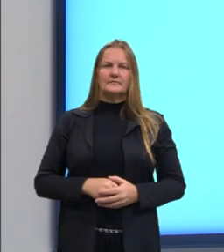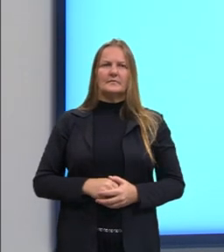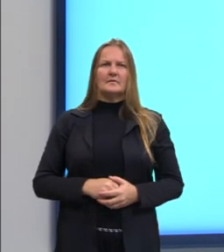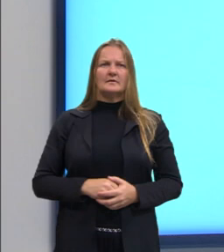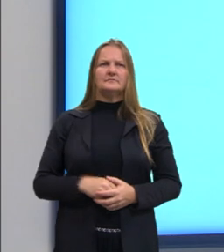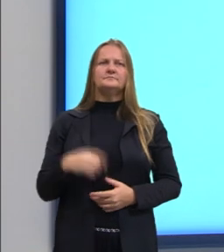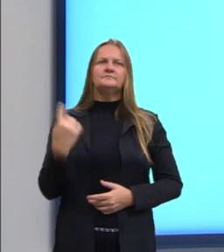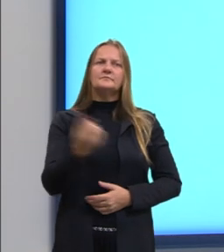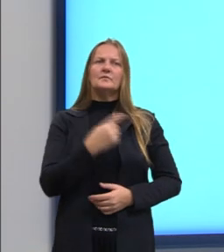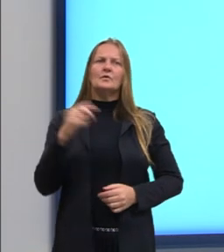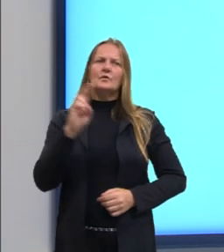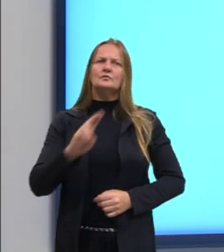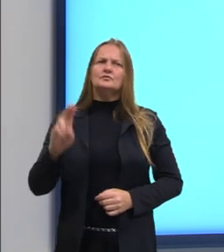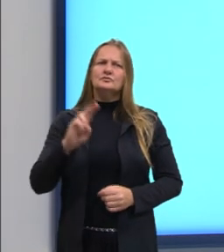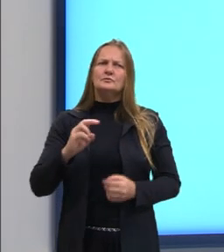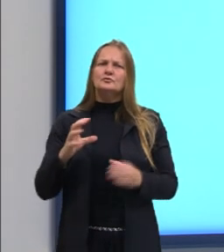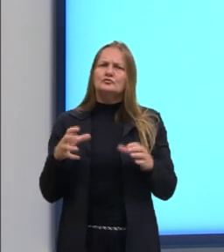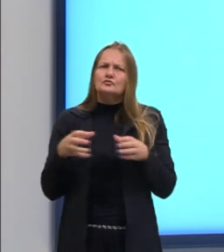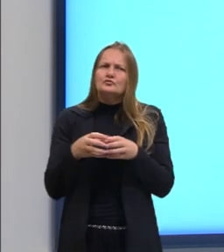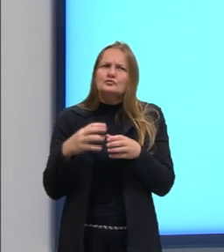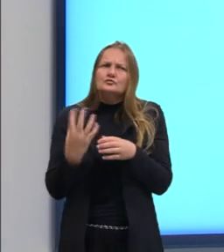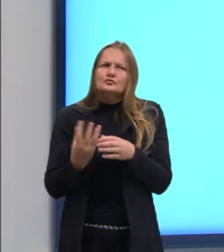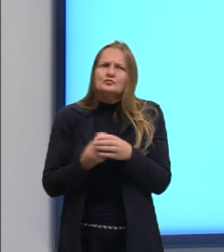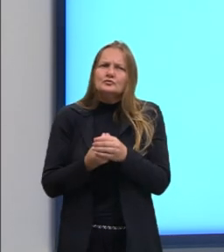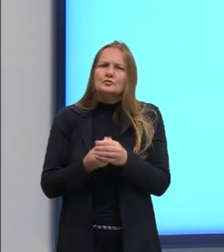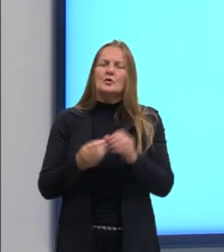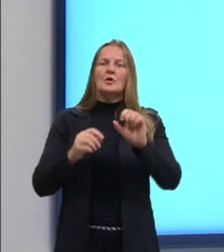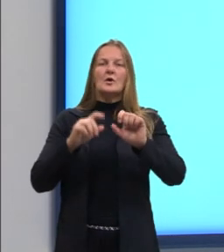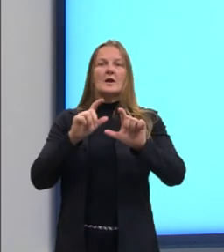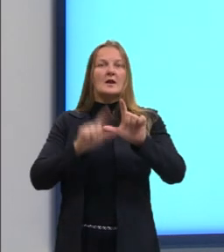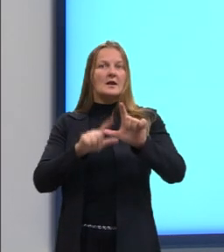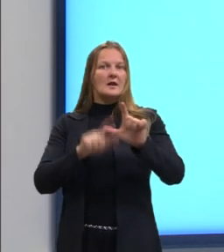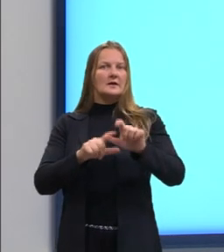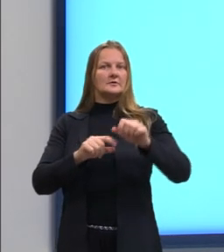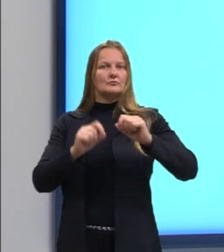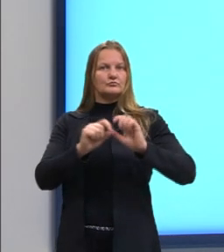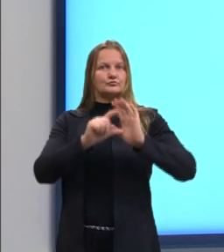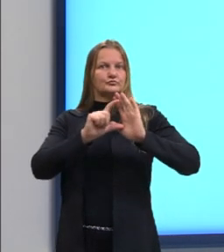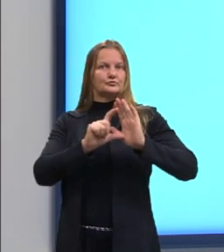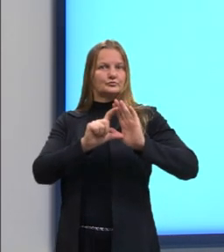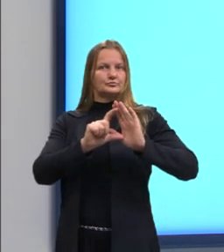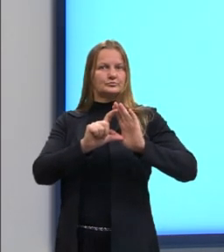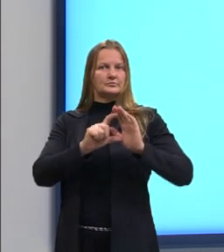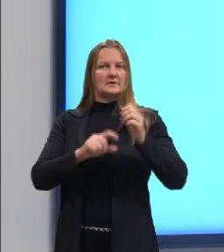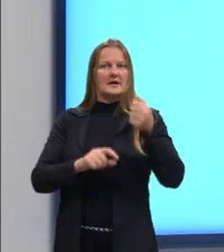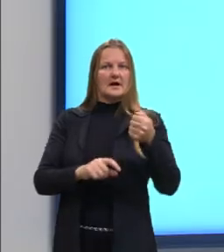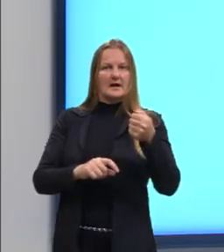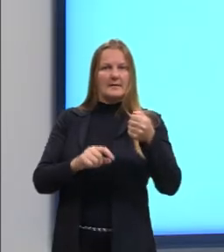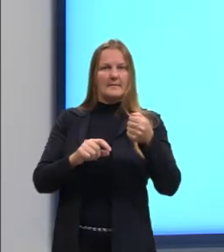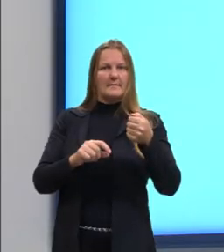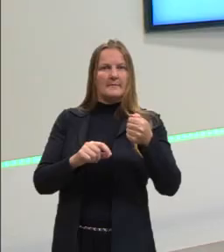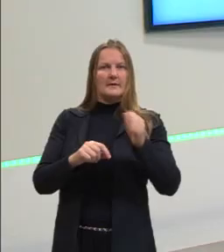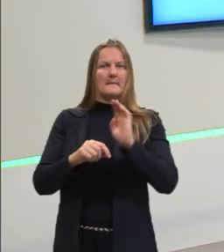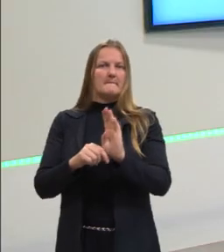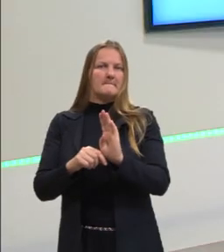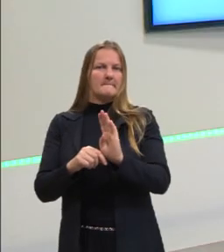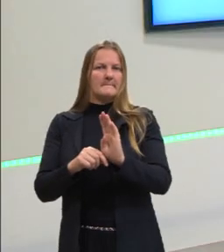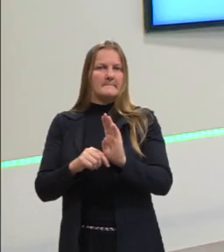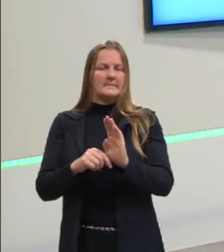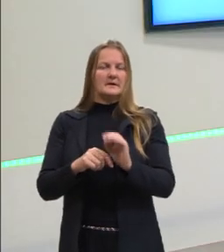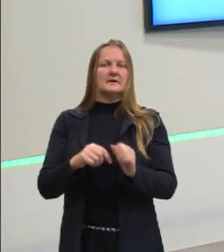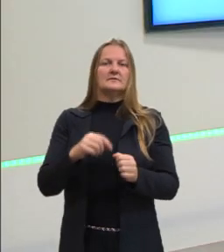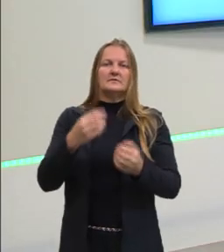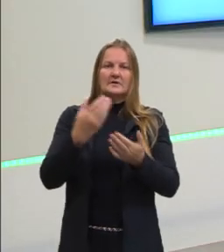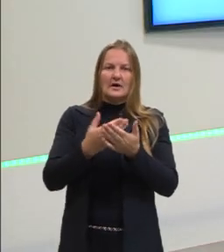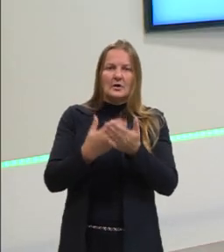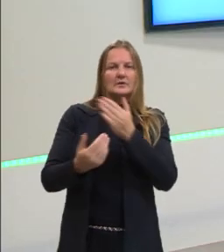usamos para conjuntos é sempre uma letra maiúscula do nosso alfabeto, por exemplo, conjunto A ou conjunto B, como já afirmado